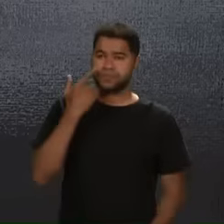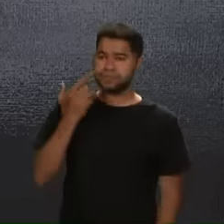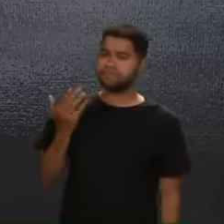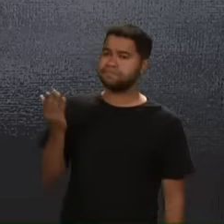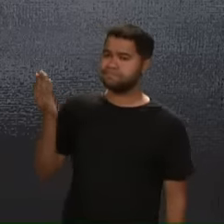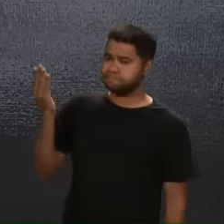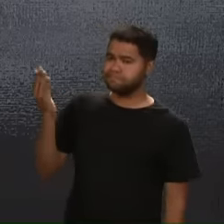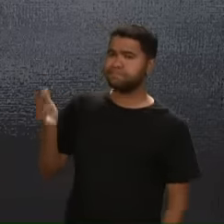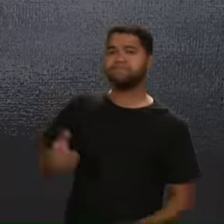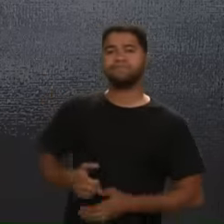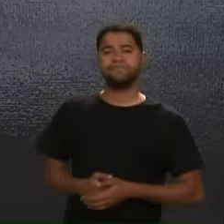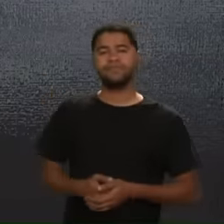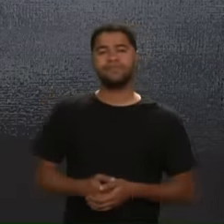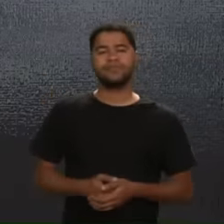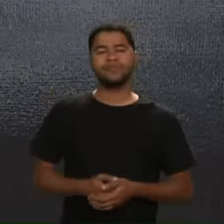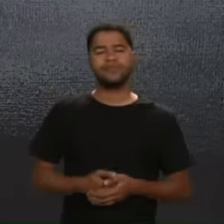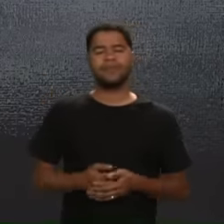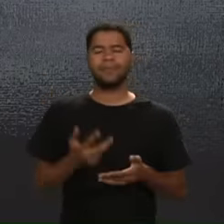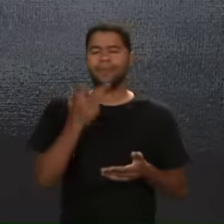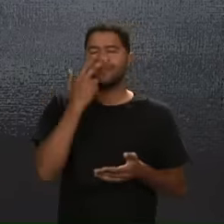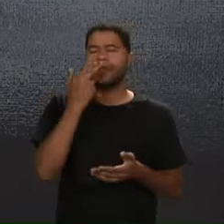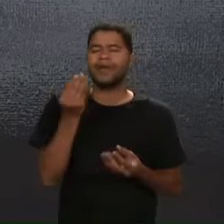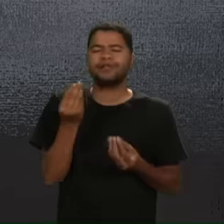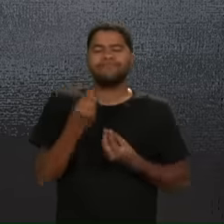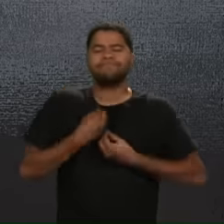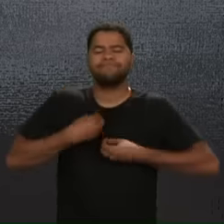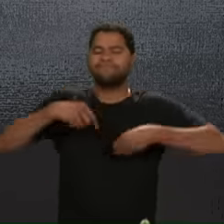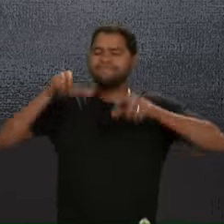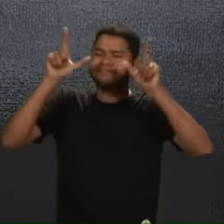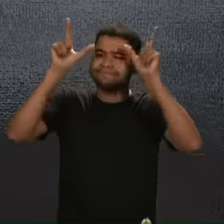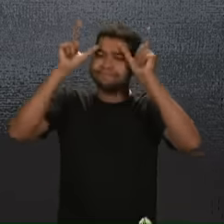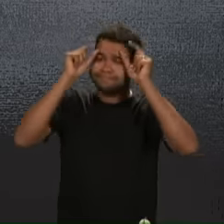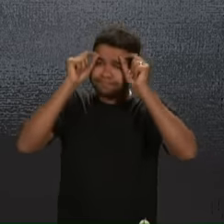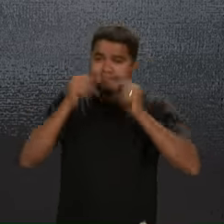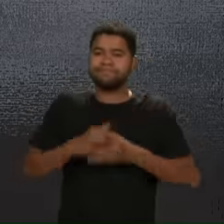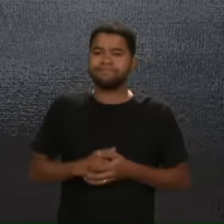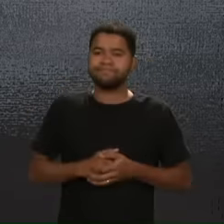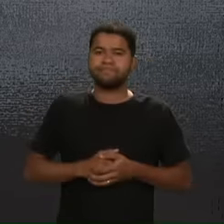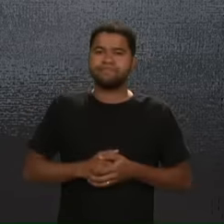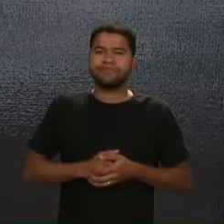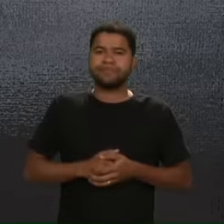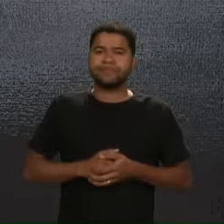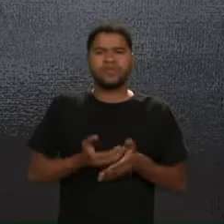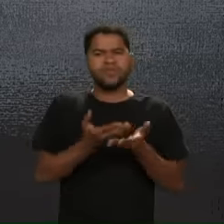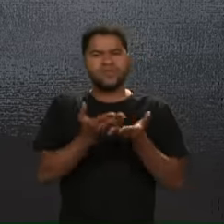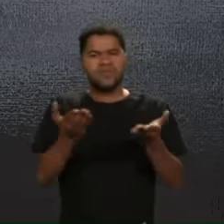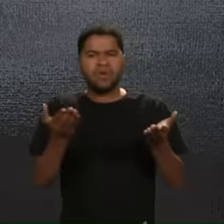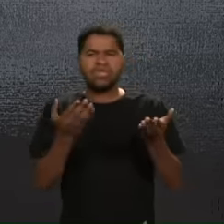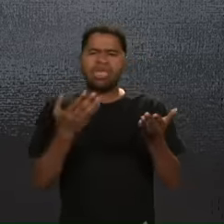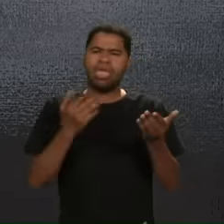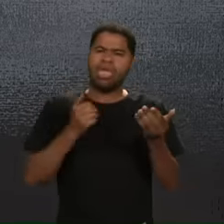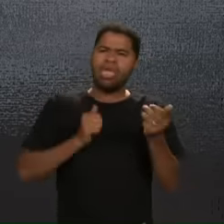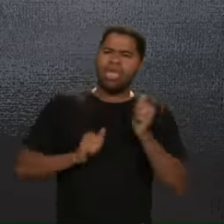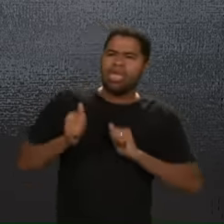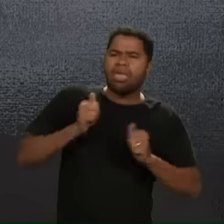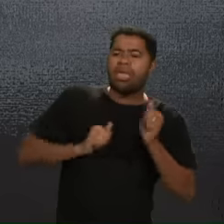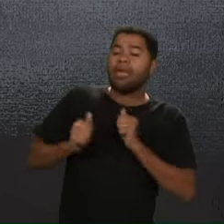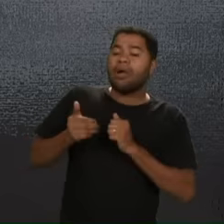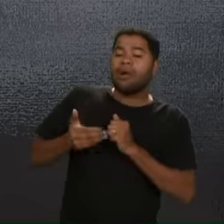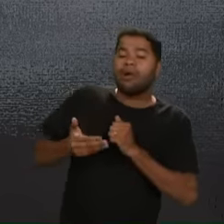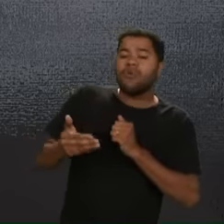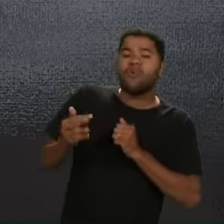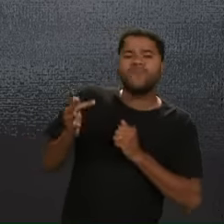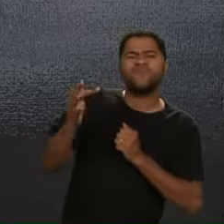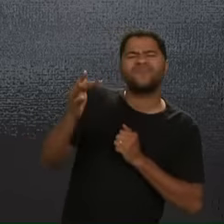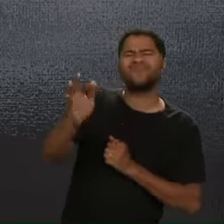Chega Trazendo Alento Ao nosso coração Portanto Não vos inquieteis Com o dia De amanhã